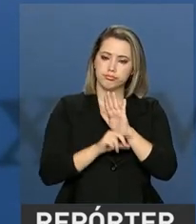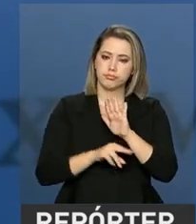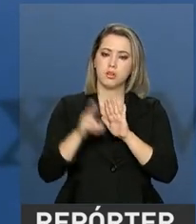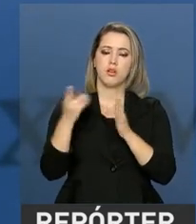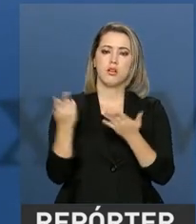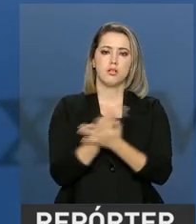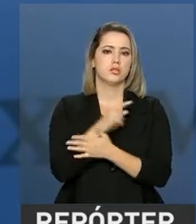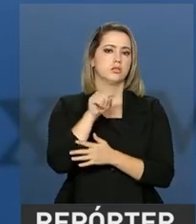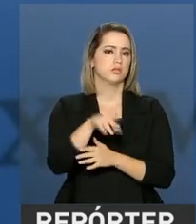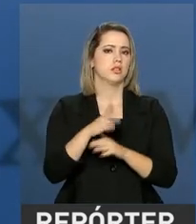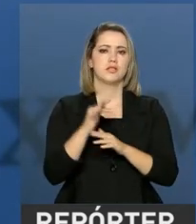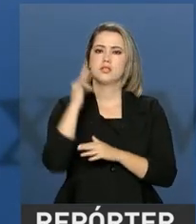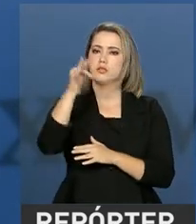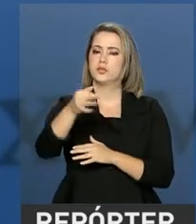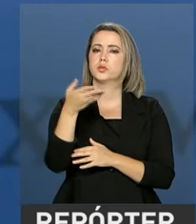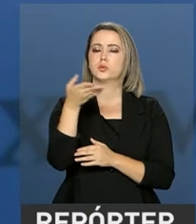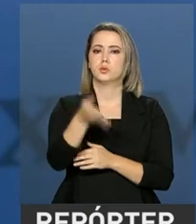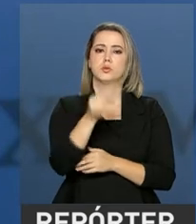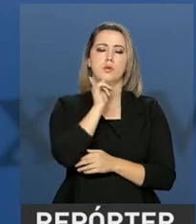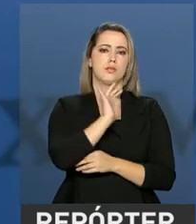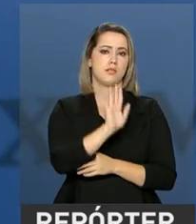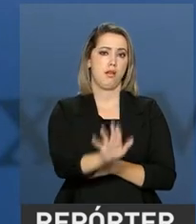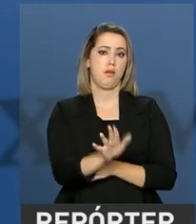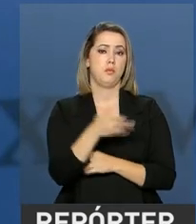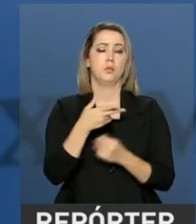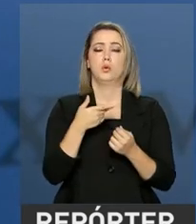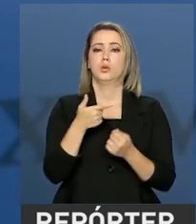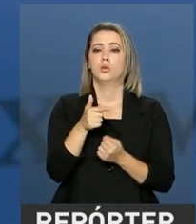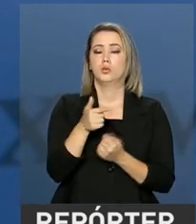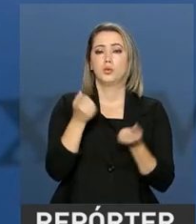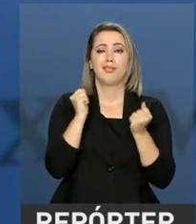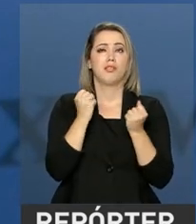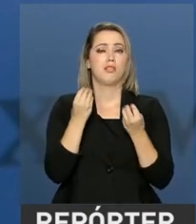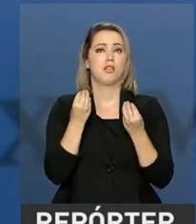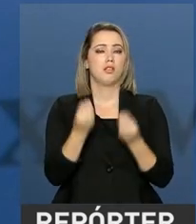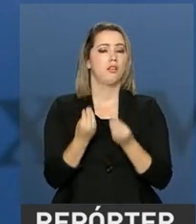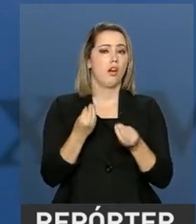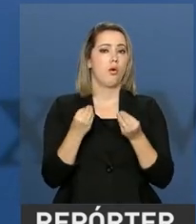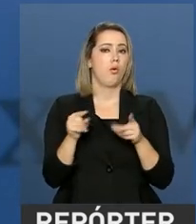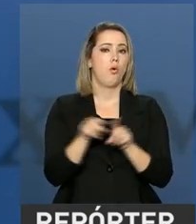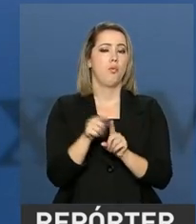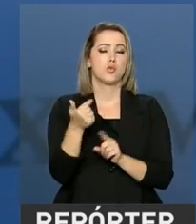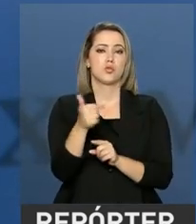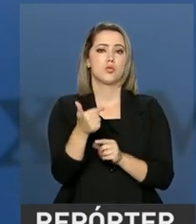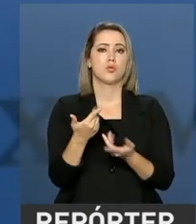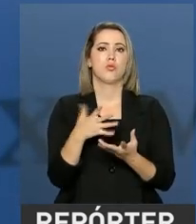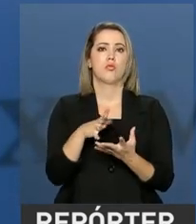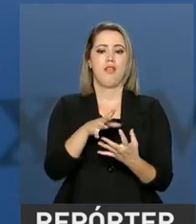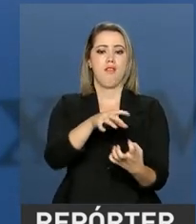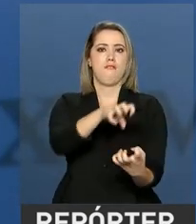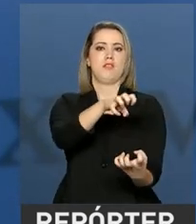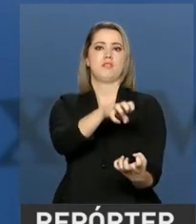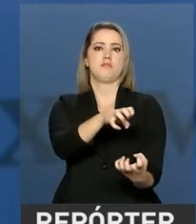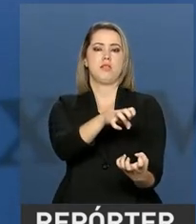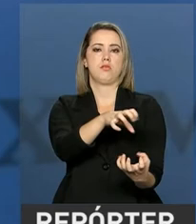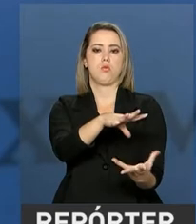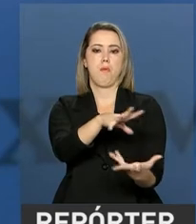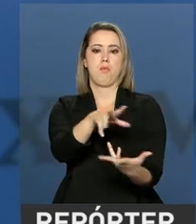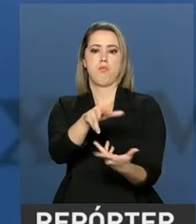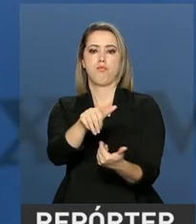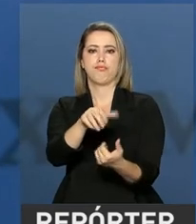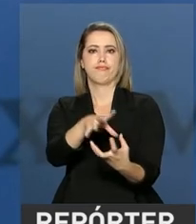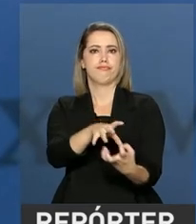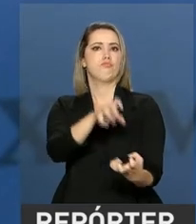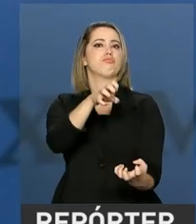estão contratadas, porque, assim, não tem possibilidade de não ter envelhecimento. O envelhecimento